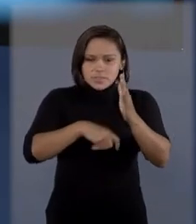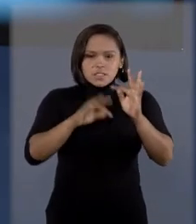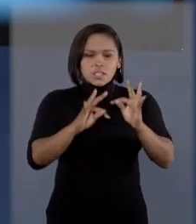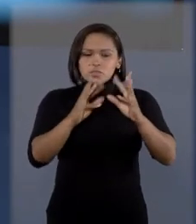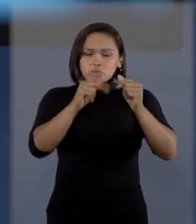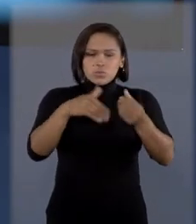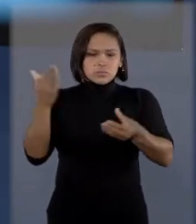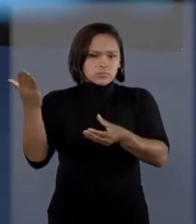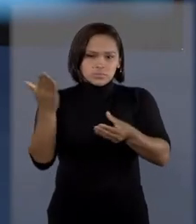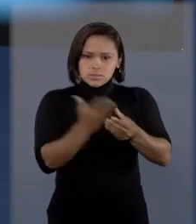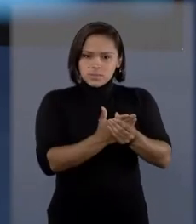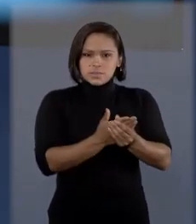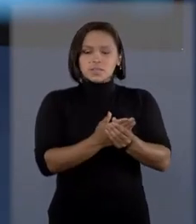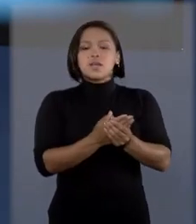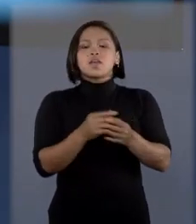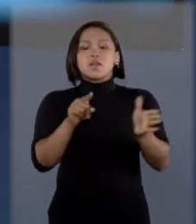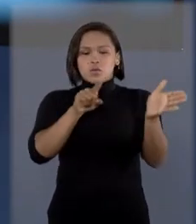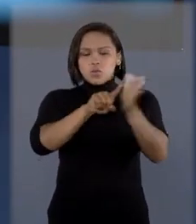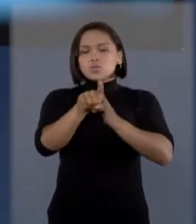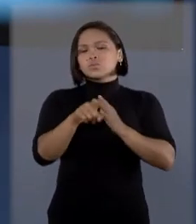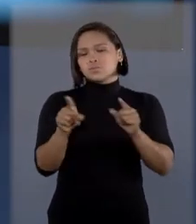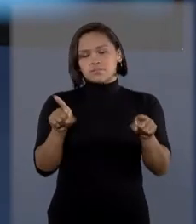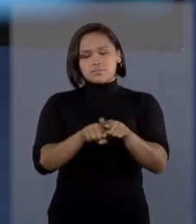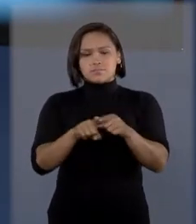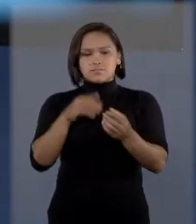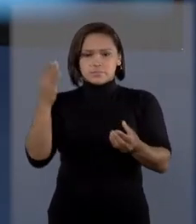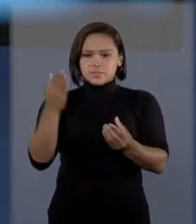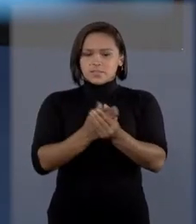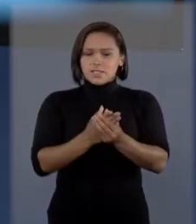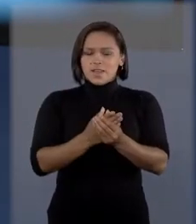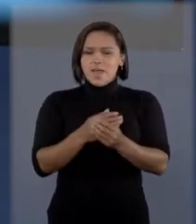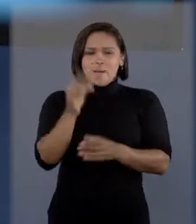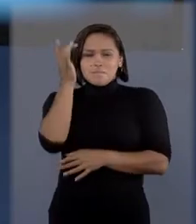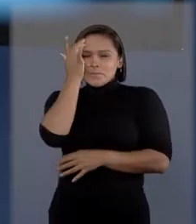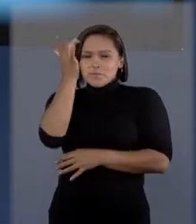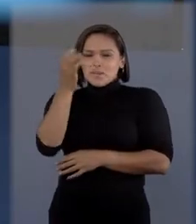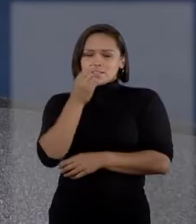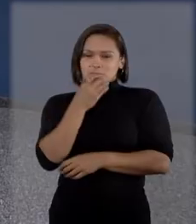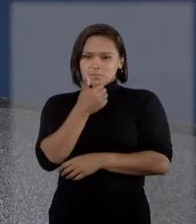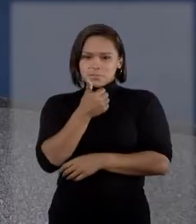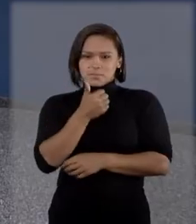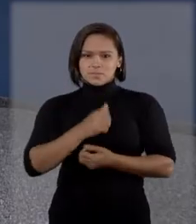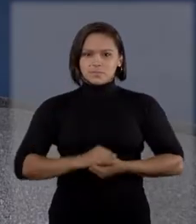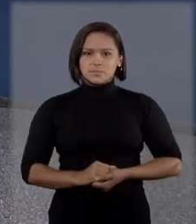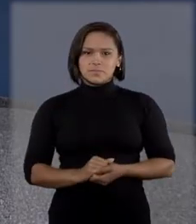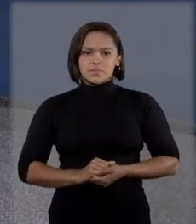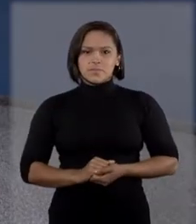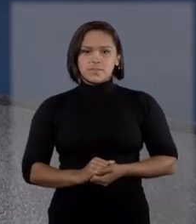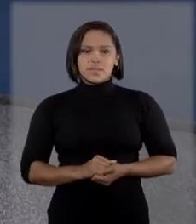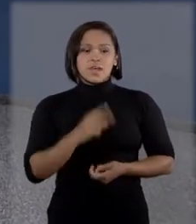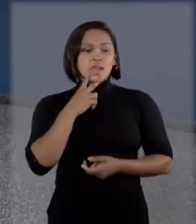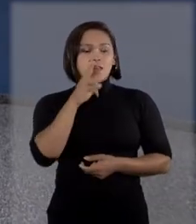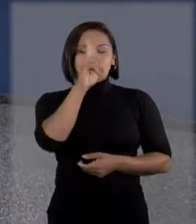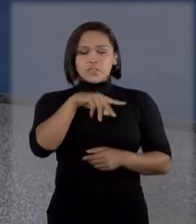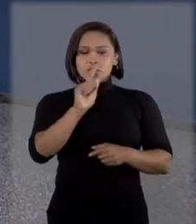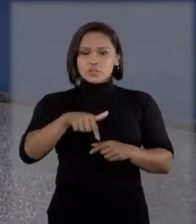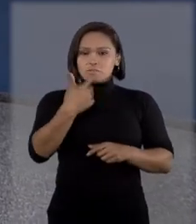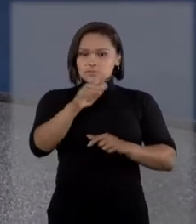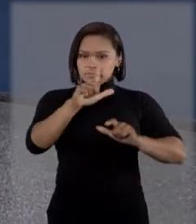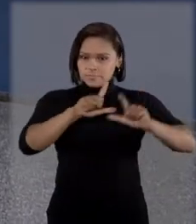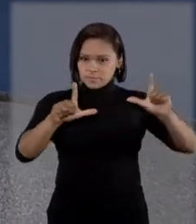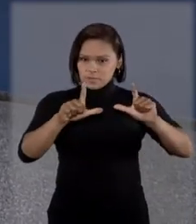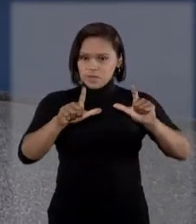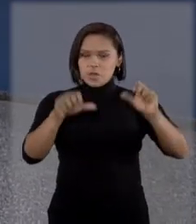processuais e consultar processos. É muita praticidade, né? E veja no próximo bloco,